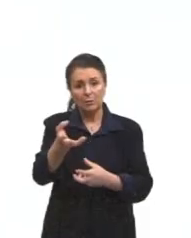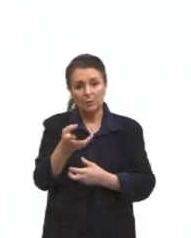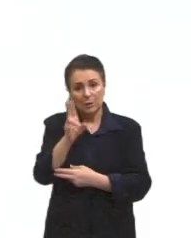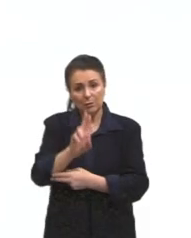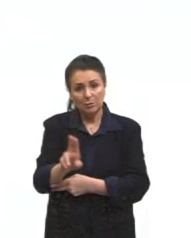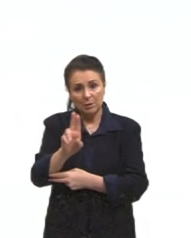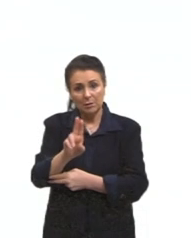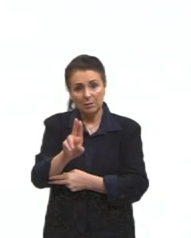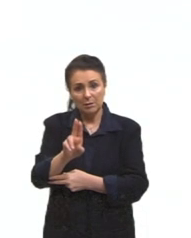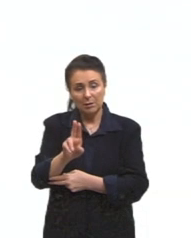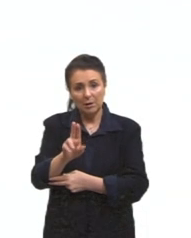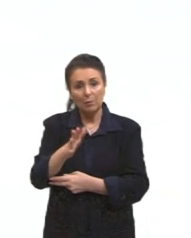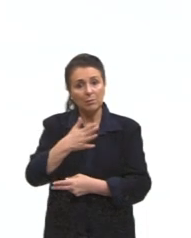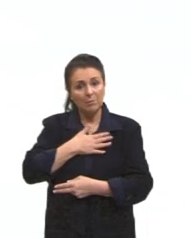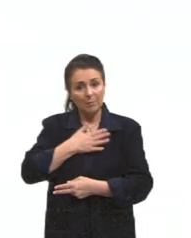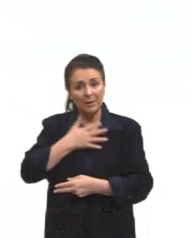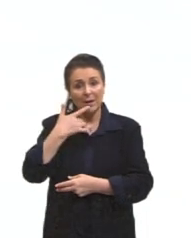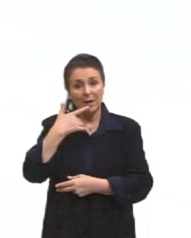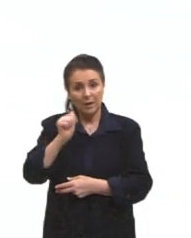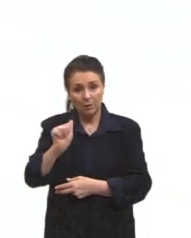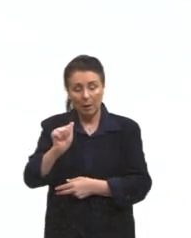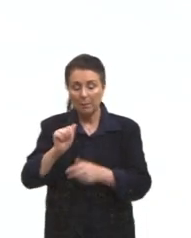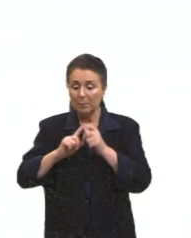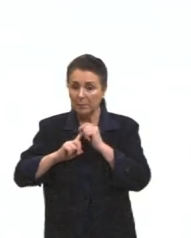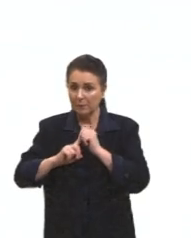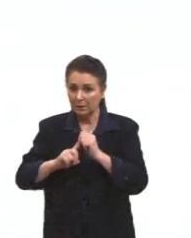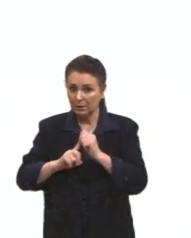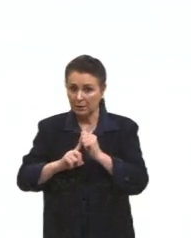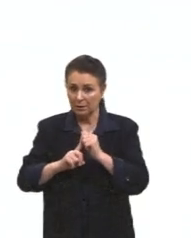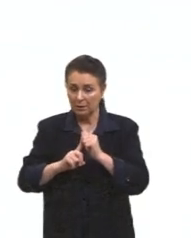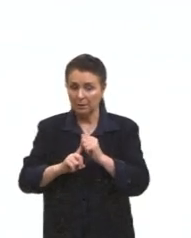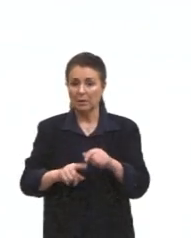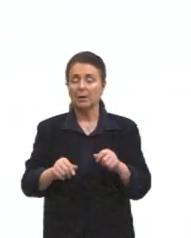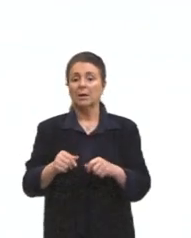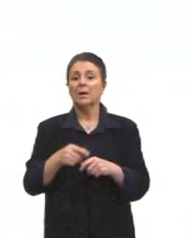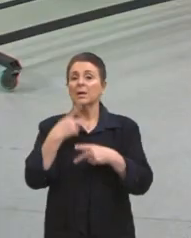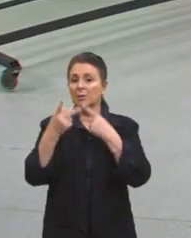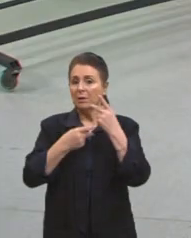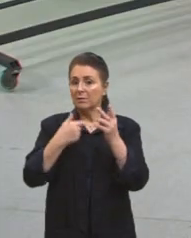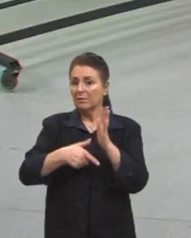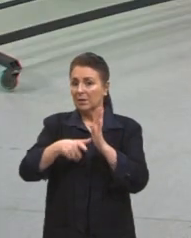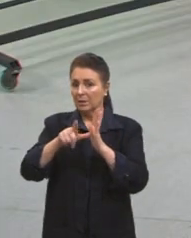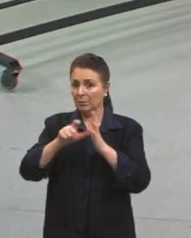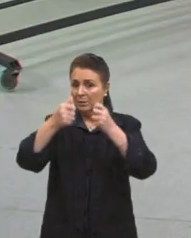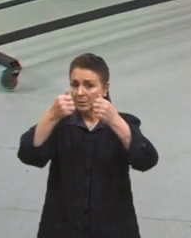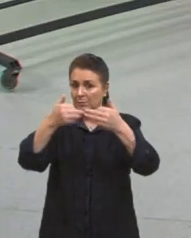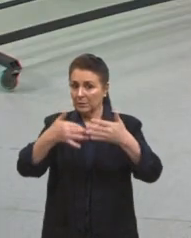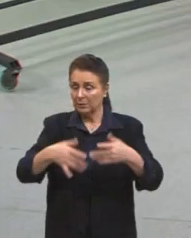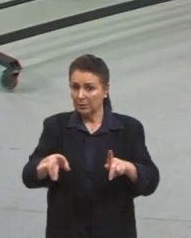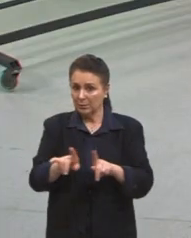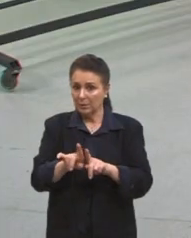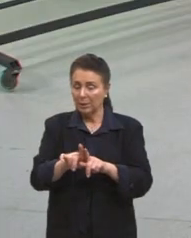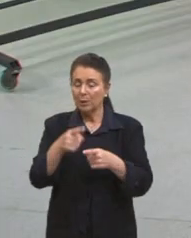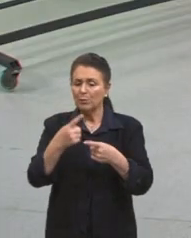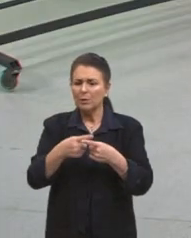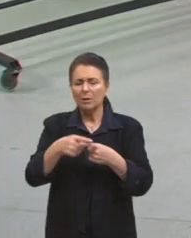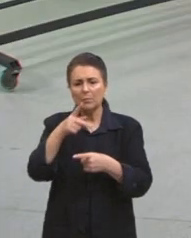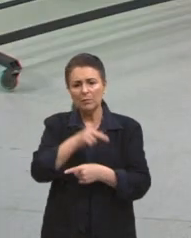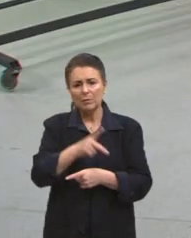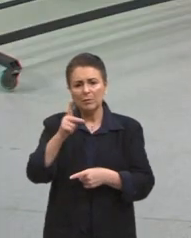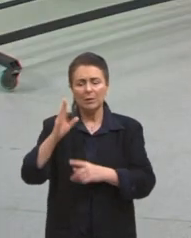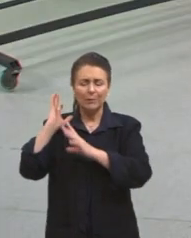usar a minha língua. Exatamente. E aí entra tudo aquilo que eu estava falando antes. Por que que eu estava fazendo toda aquela